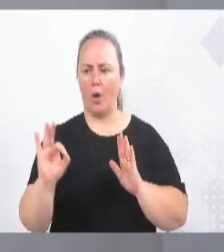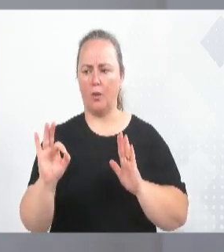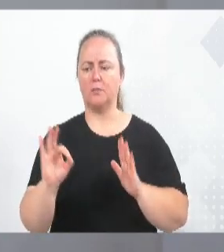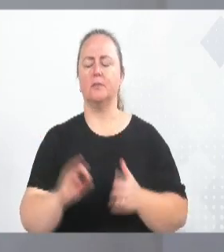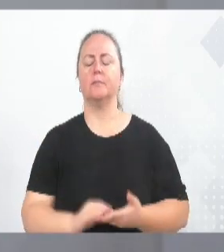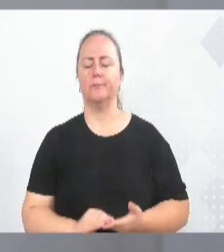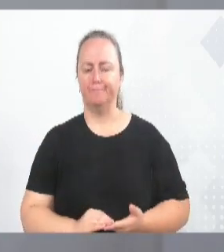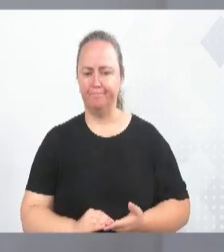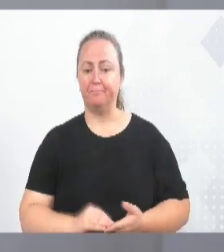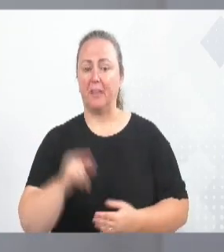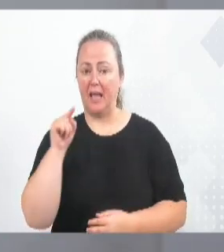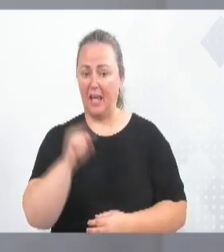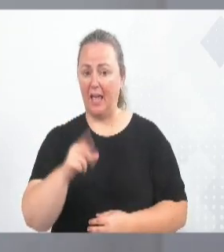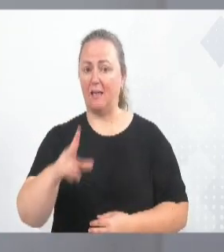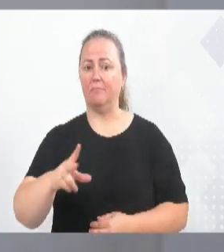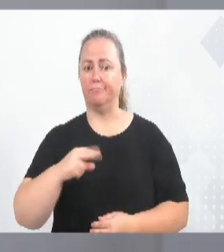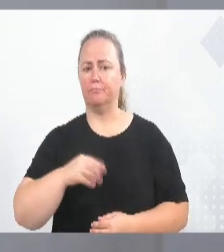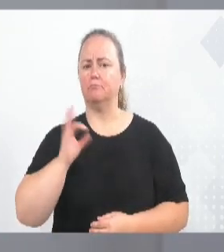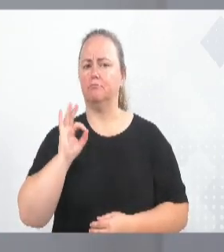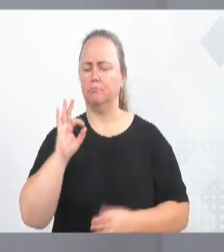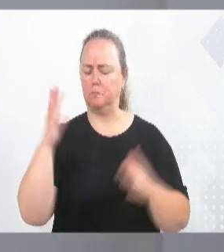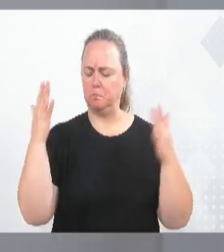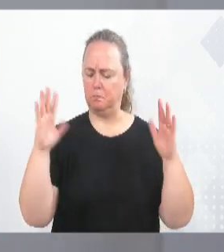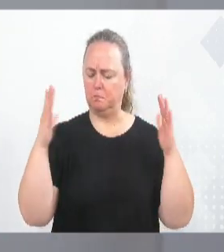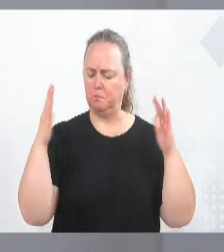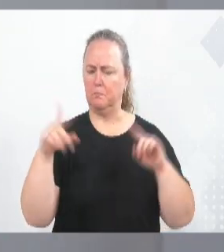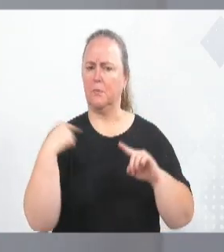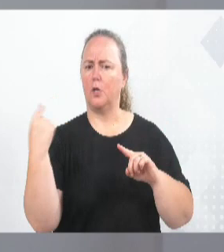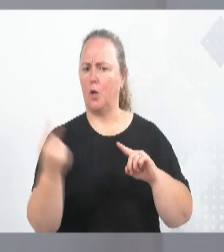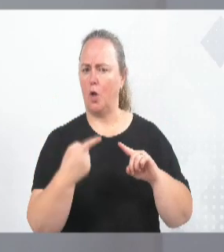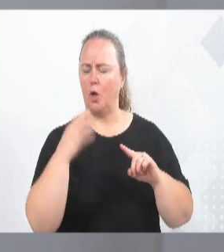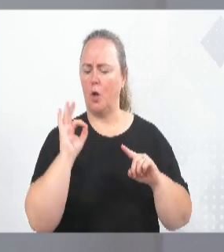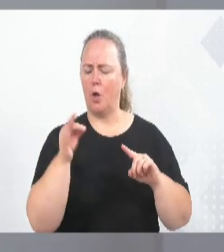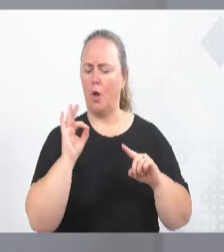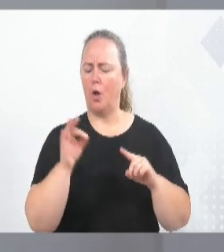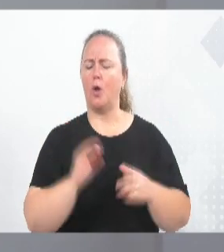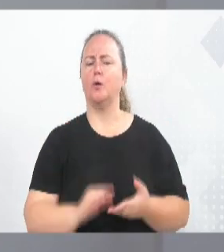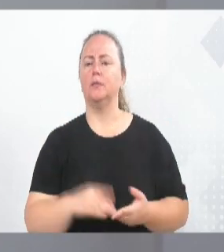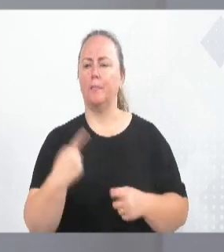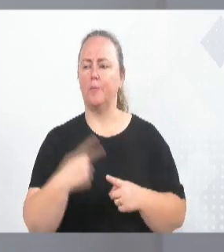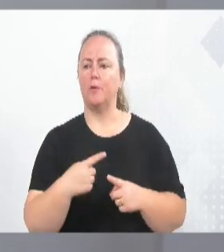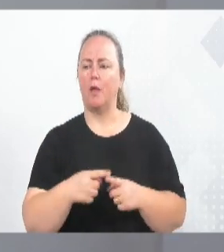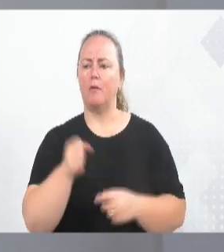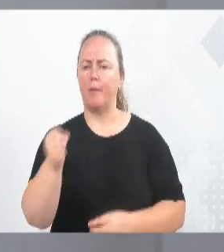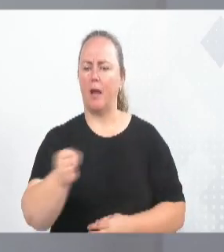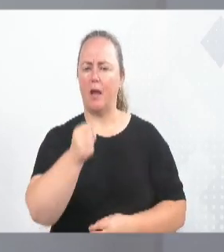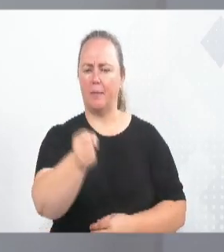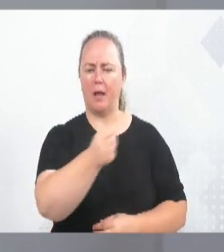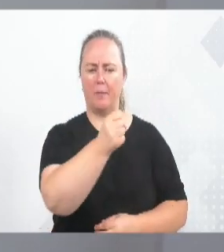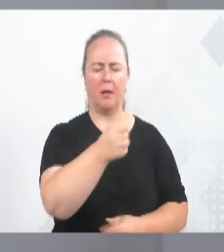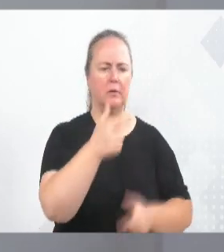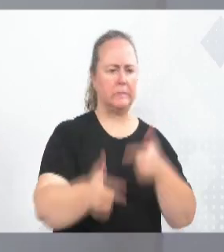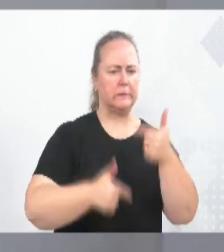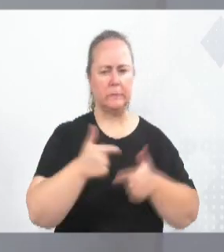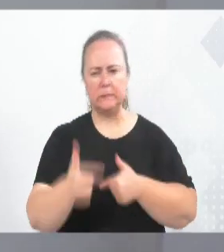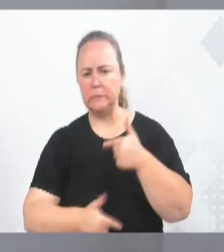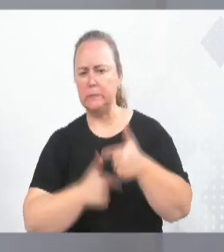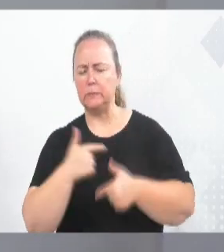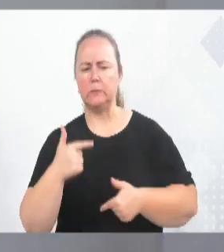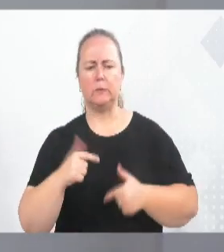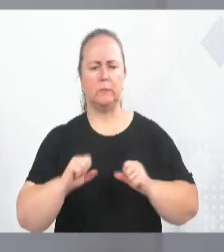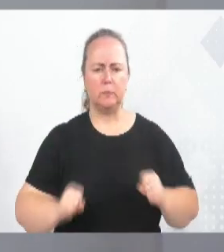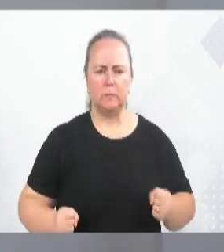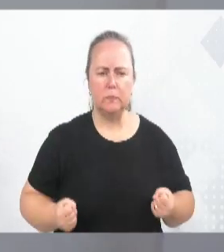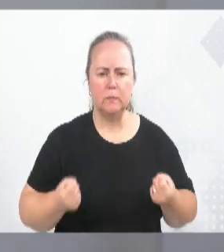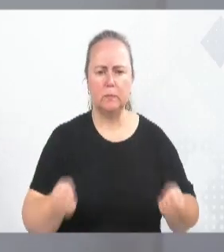fato, têm que merecer aqui todos os aplausos da nossa cidade, porque, de fato, estão lá, no dia a dia, trabalhando e servindo